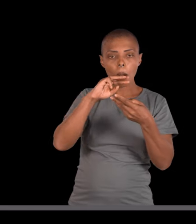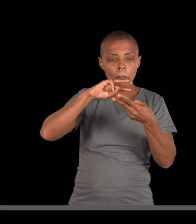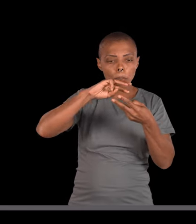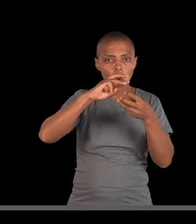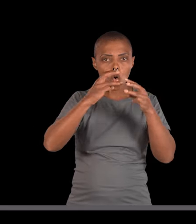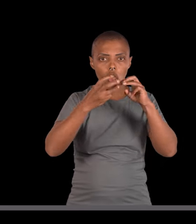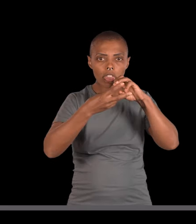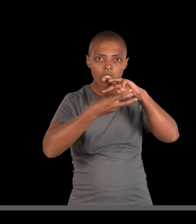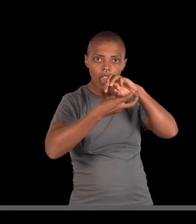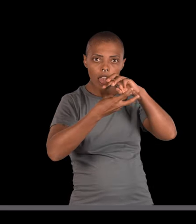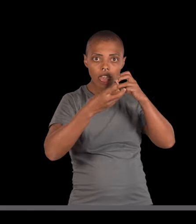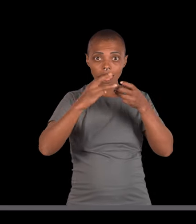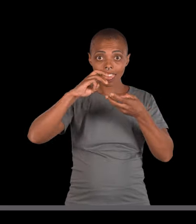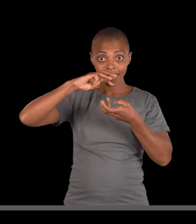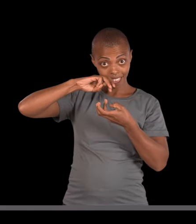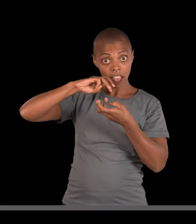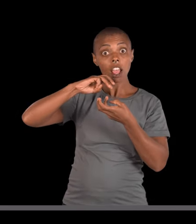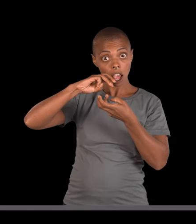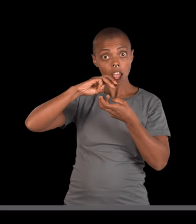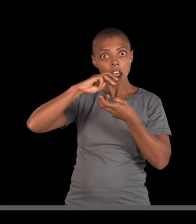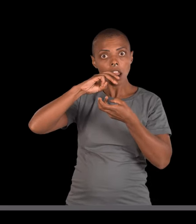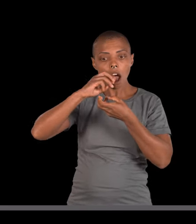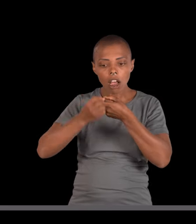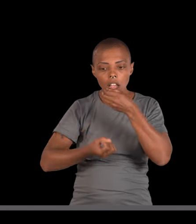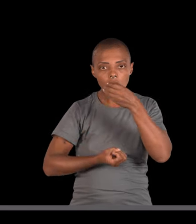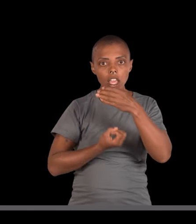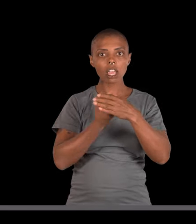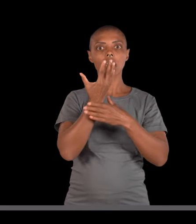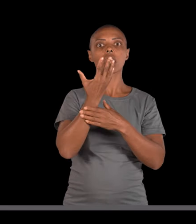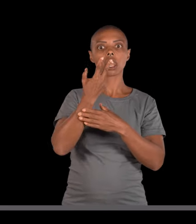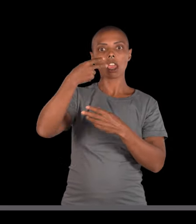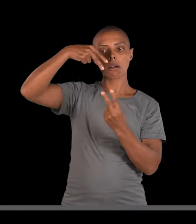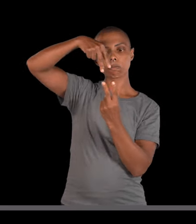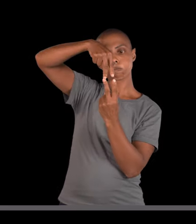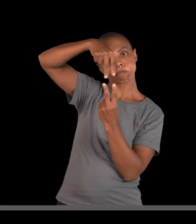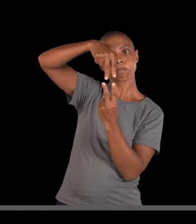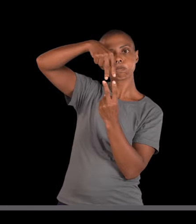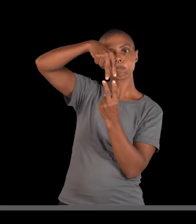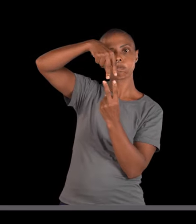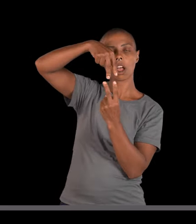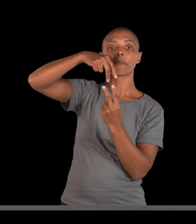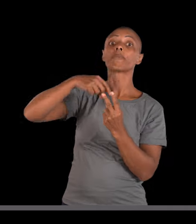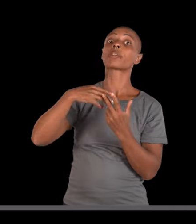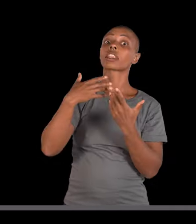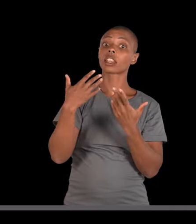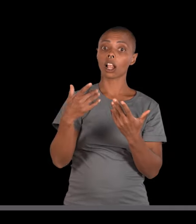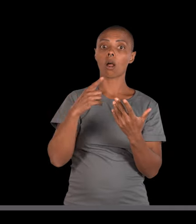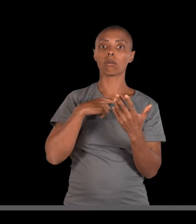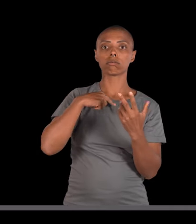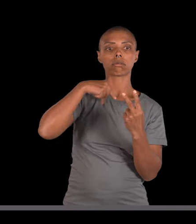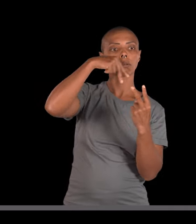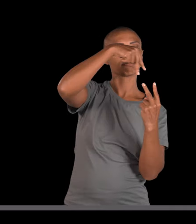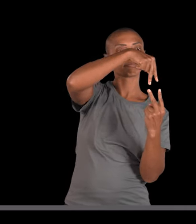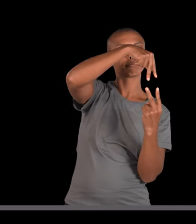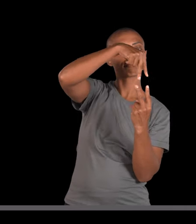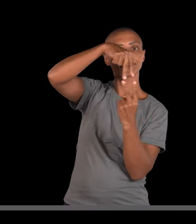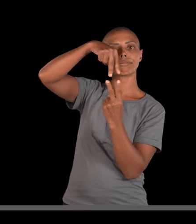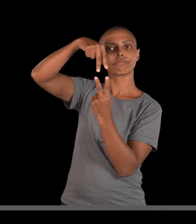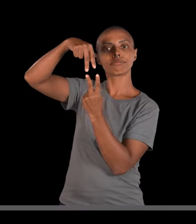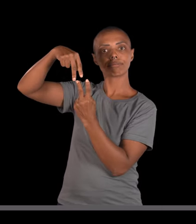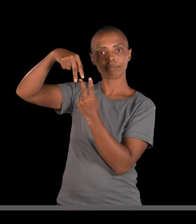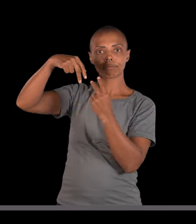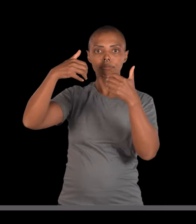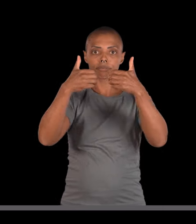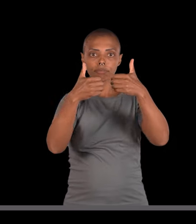proteína de membrana plasmática seja produzida. Então, aqui você tem a bicamada fosfolipídica da